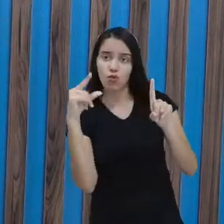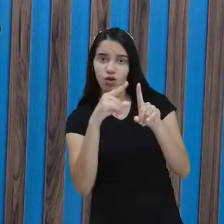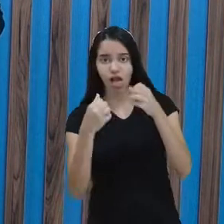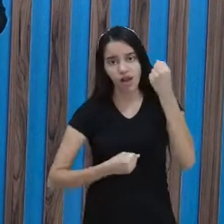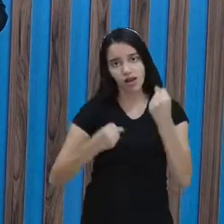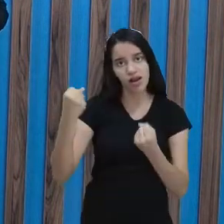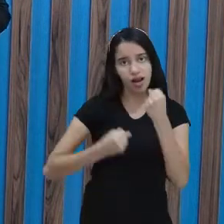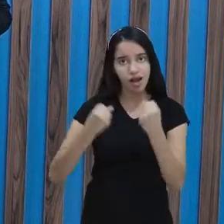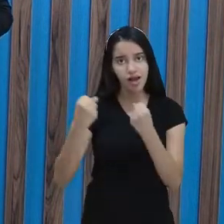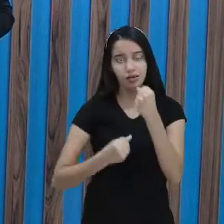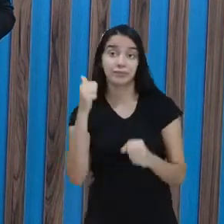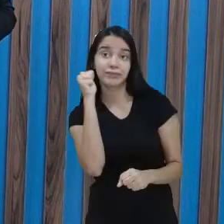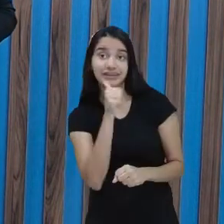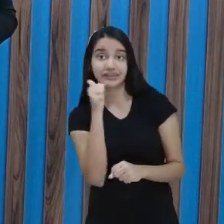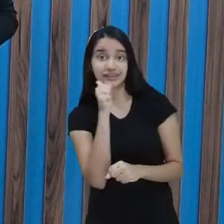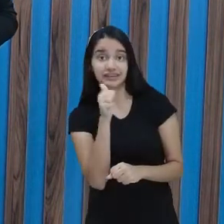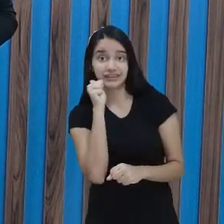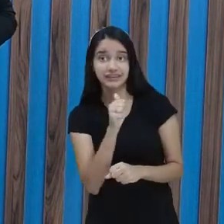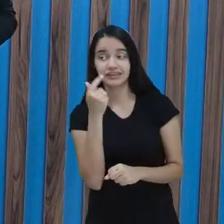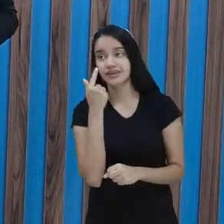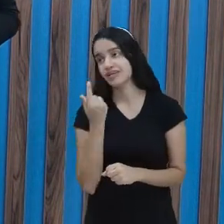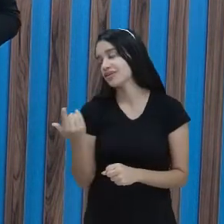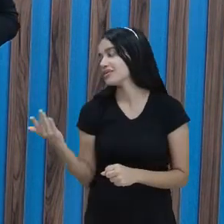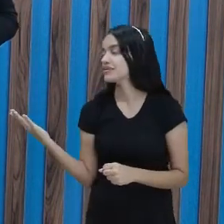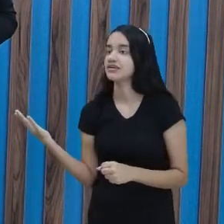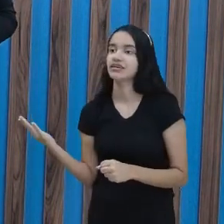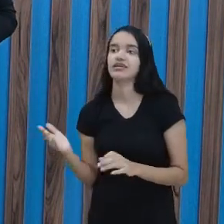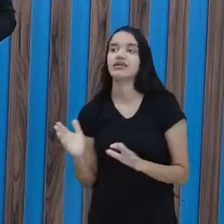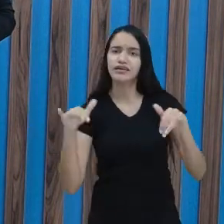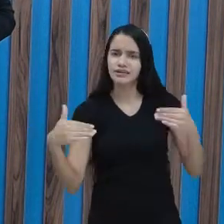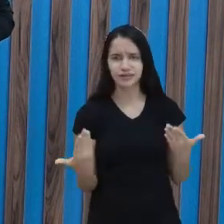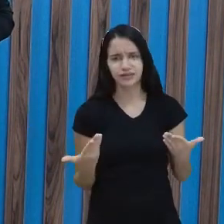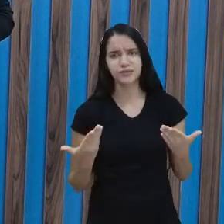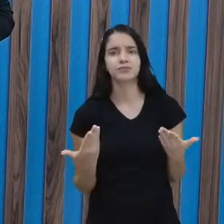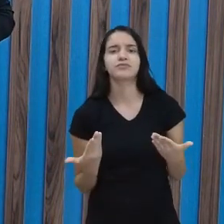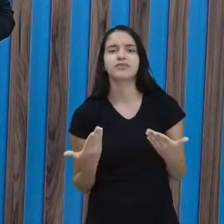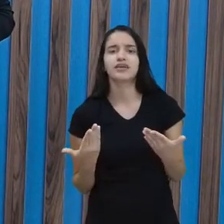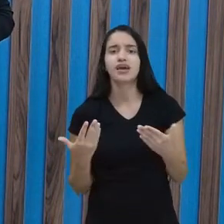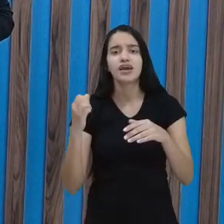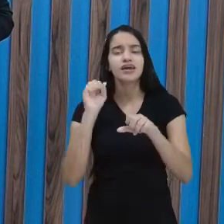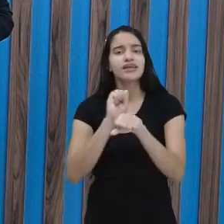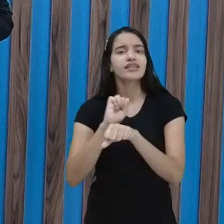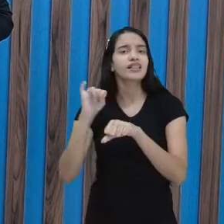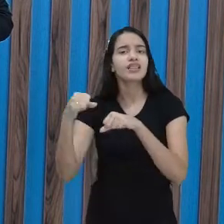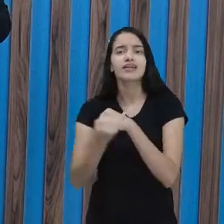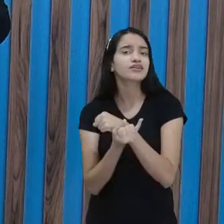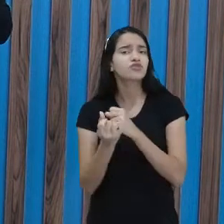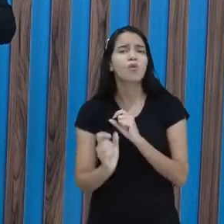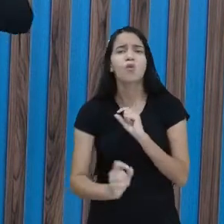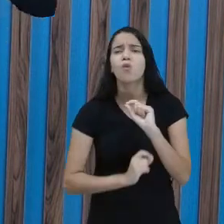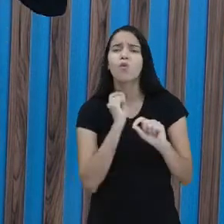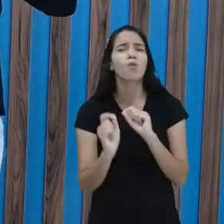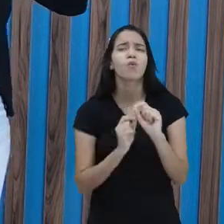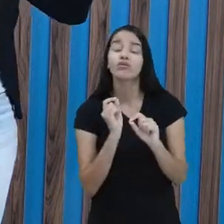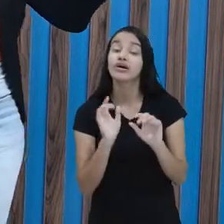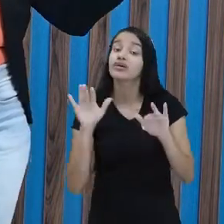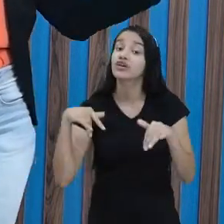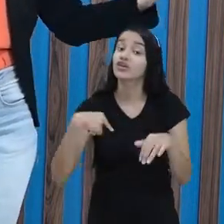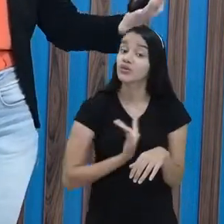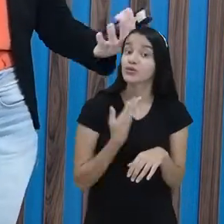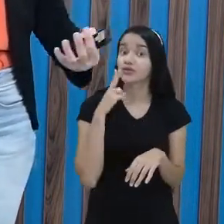carro, menina. E aí? E adjetivo, o que é? Vimos o que é